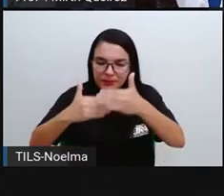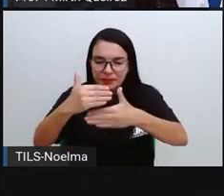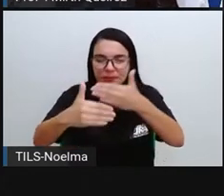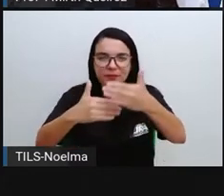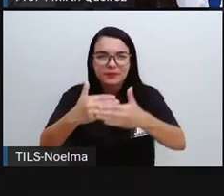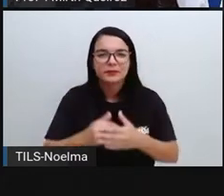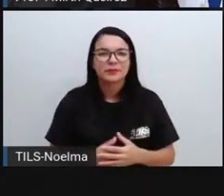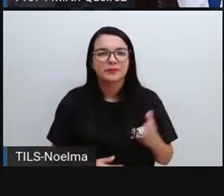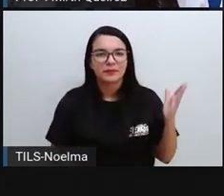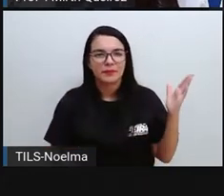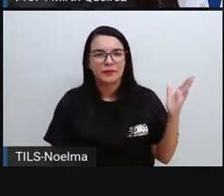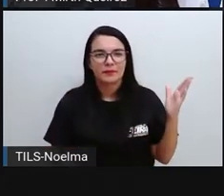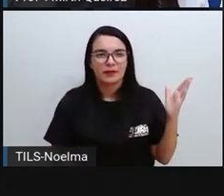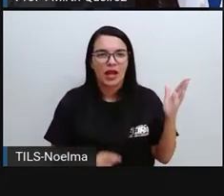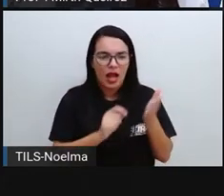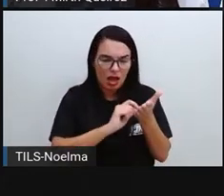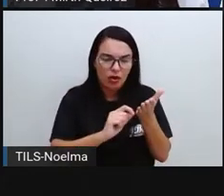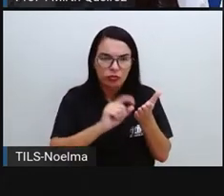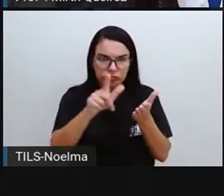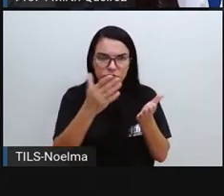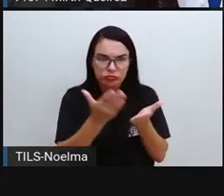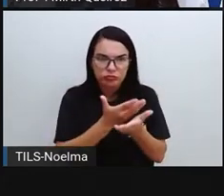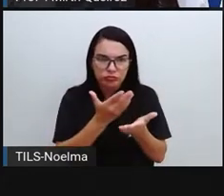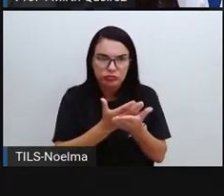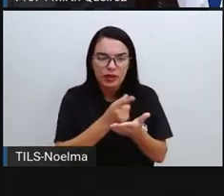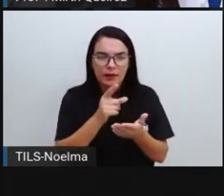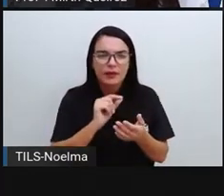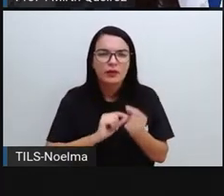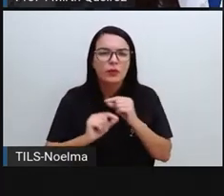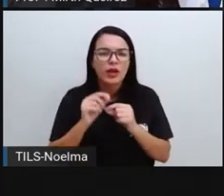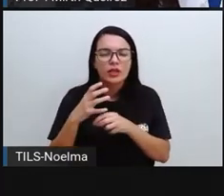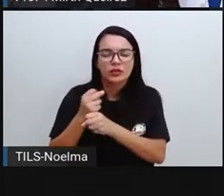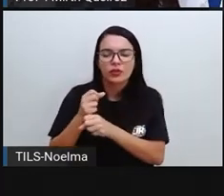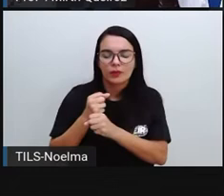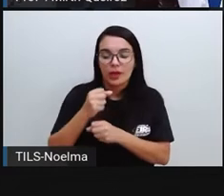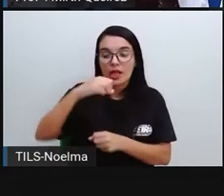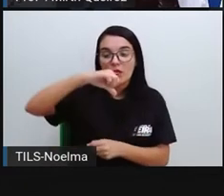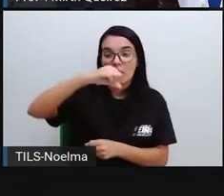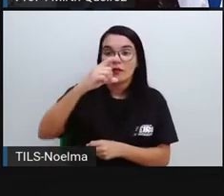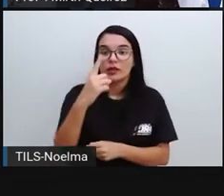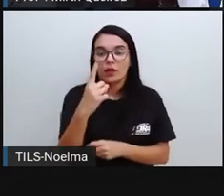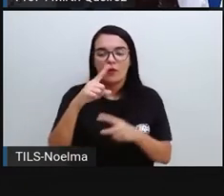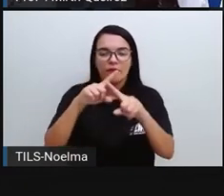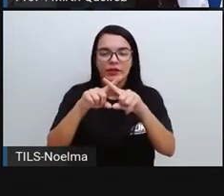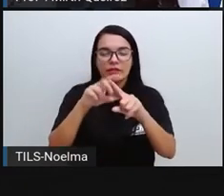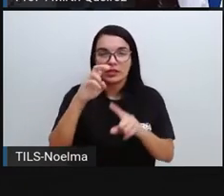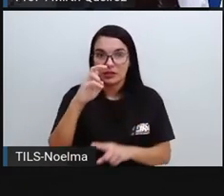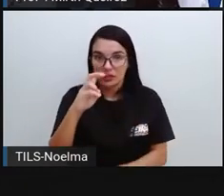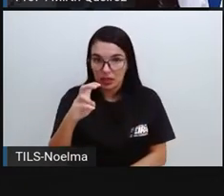pressionadas. Anotem aí, qual o resultado da soma? 91 vezes 5 com